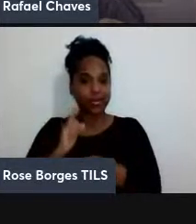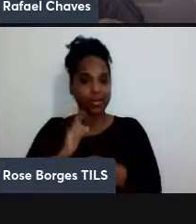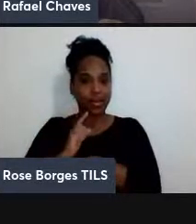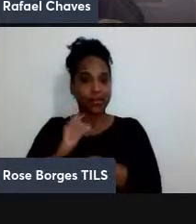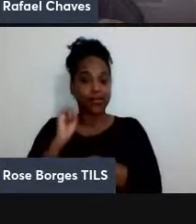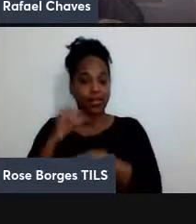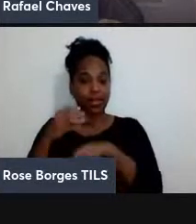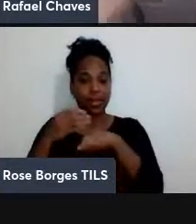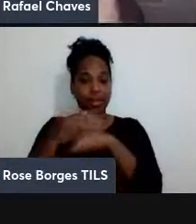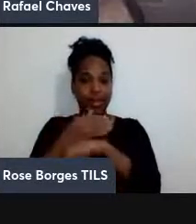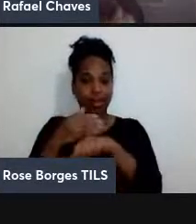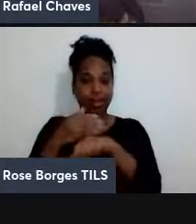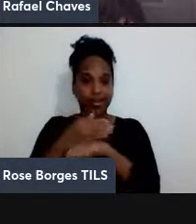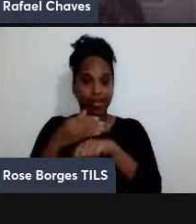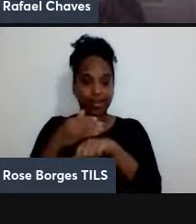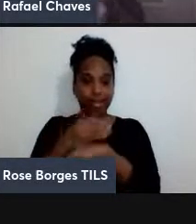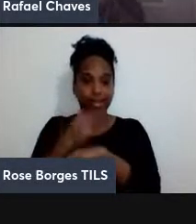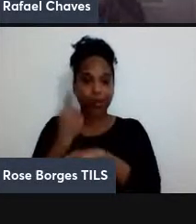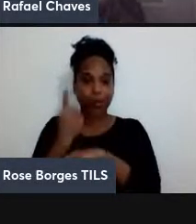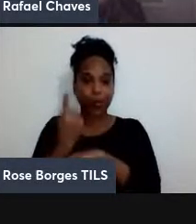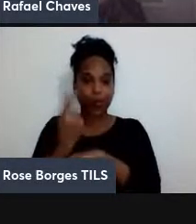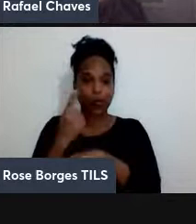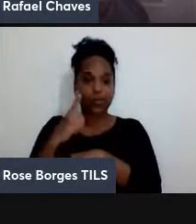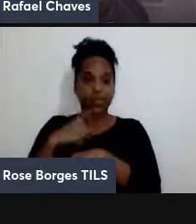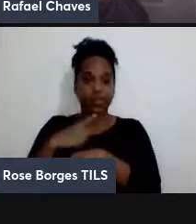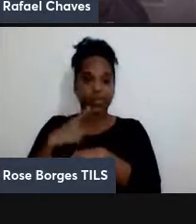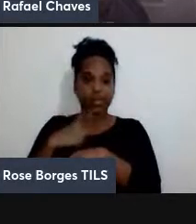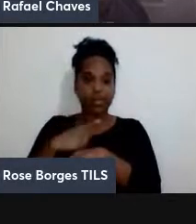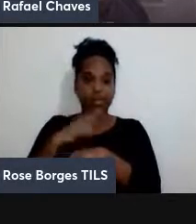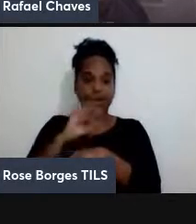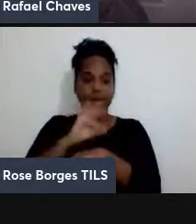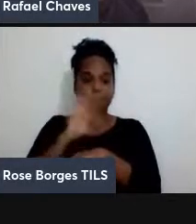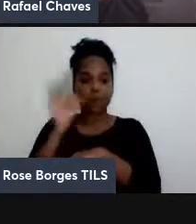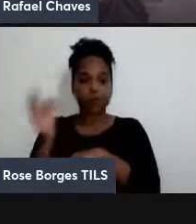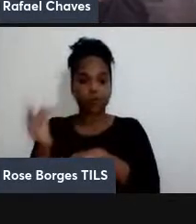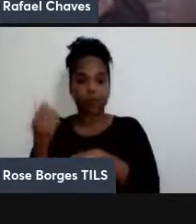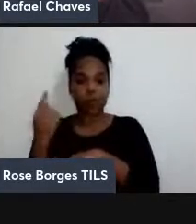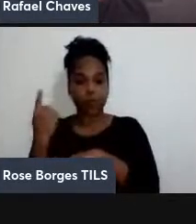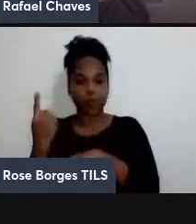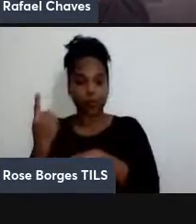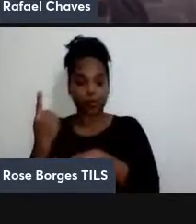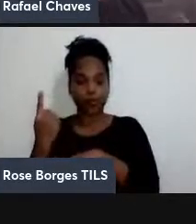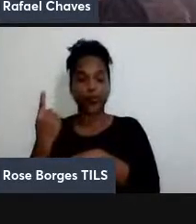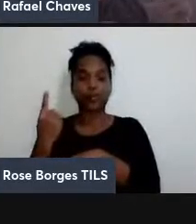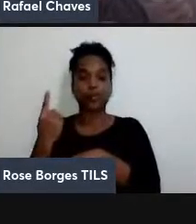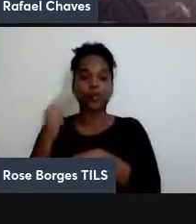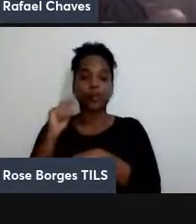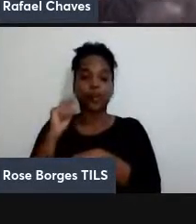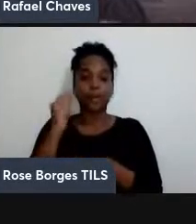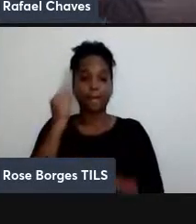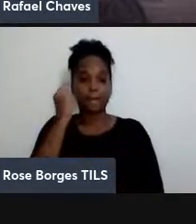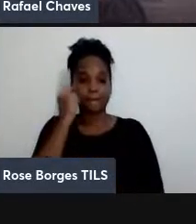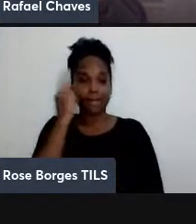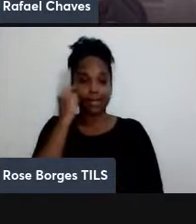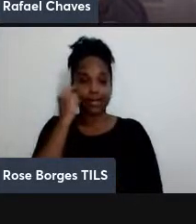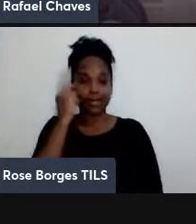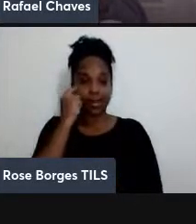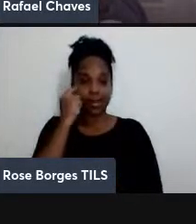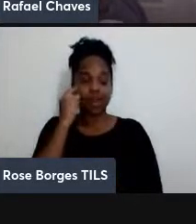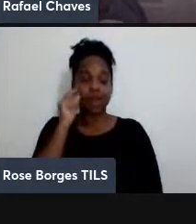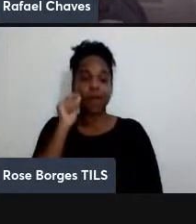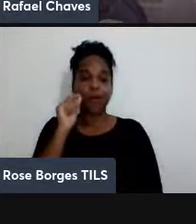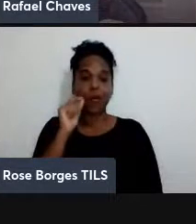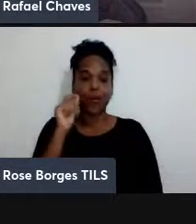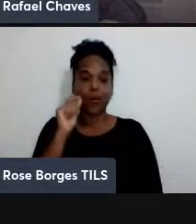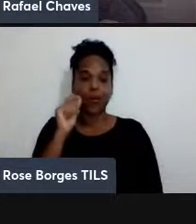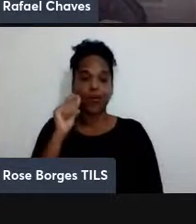1 eu vou ter codificado na minha função de onda f de 1 e eu posso pensar agora não em um único bit mas eu posso pensar em n bits então